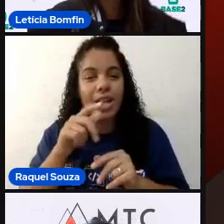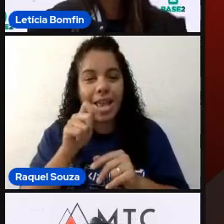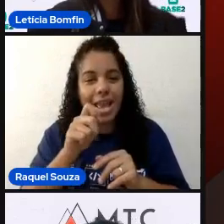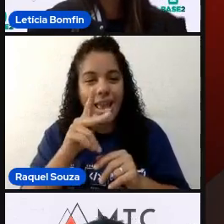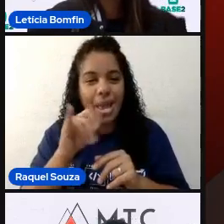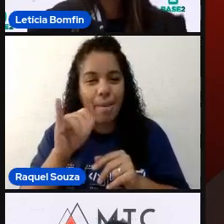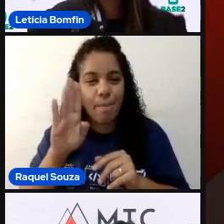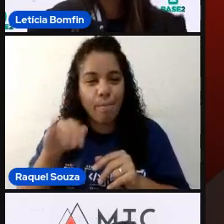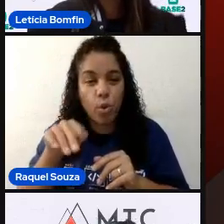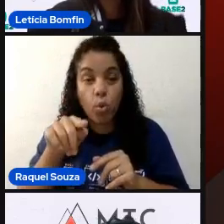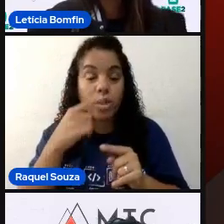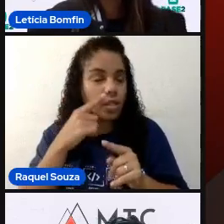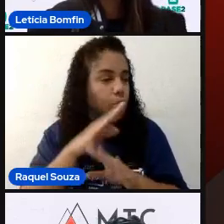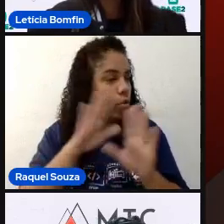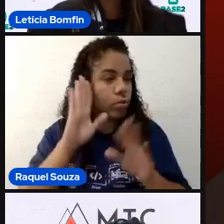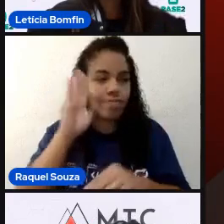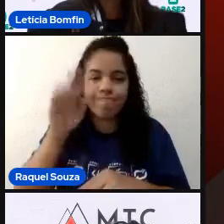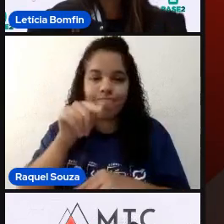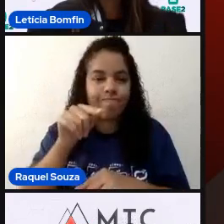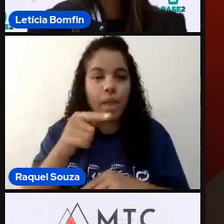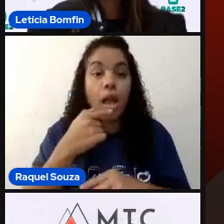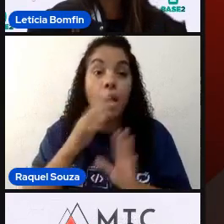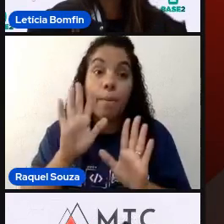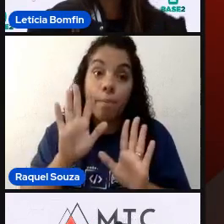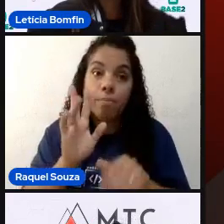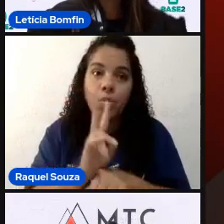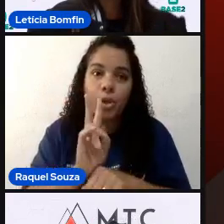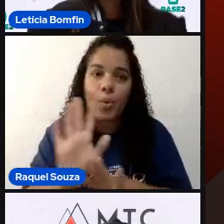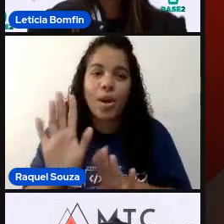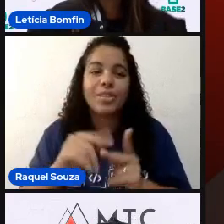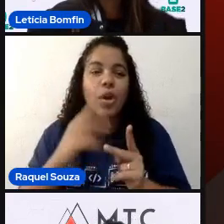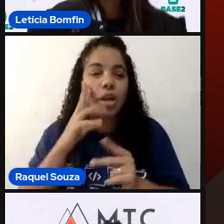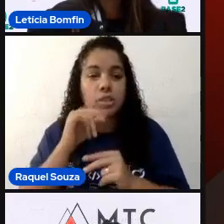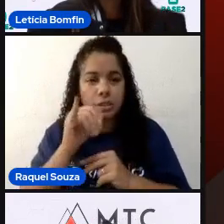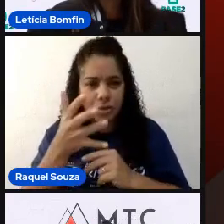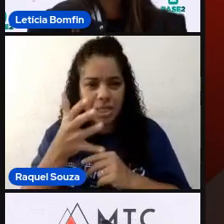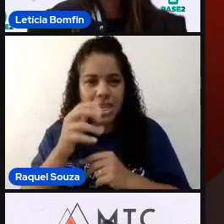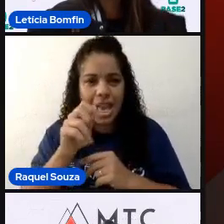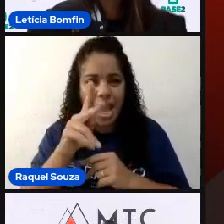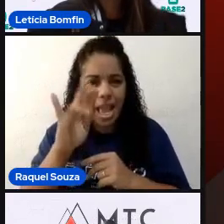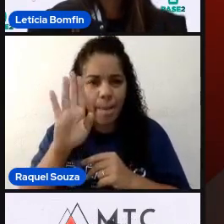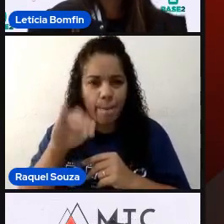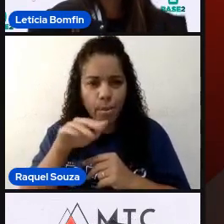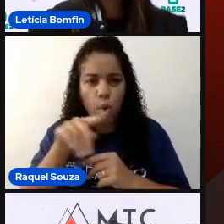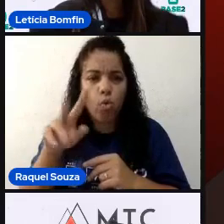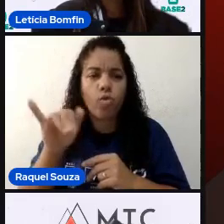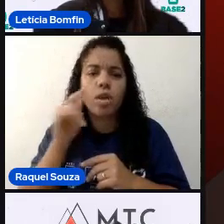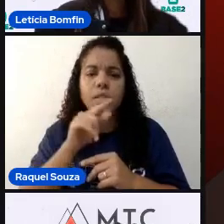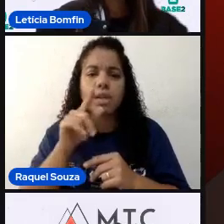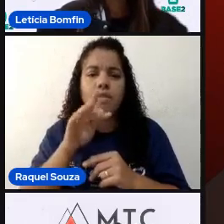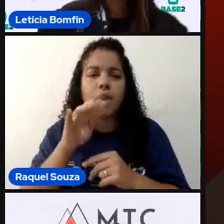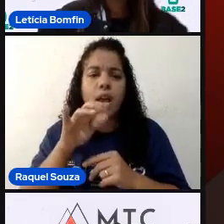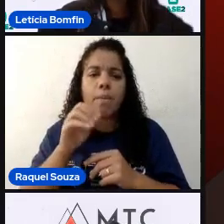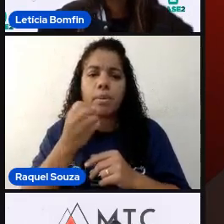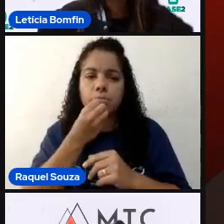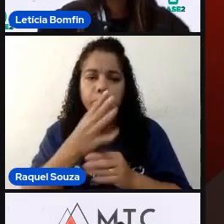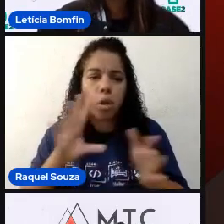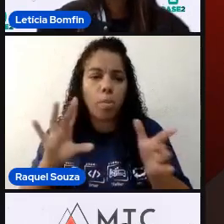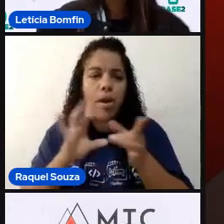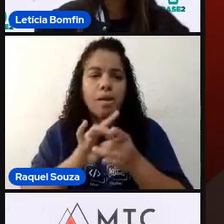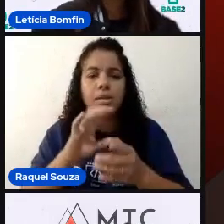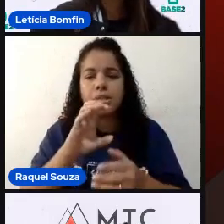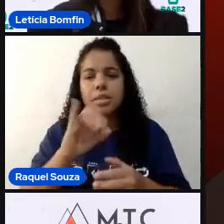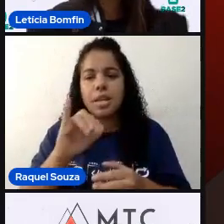ponto, assim, é imbatível, por enquanto. Então, eu acho que se você quiser o Appium, vai ser uma ferramenta boa para integrar com o CI.